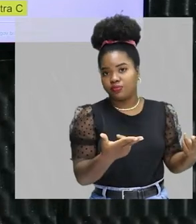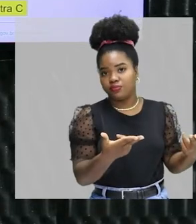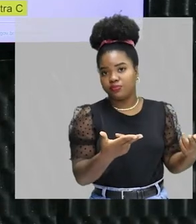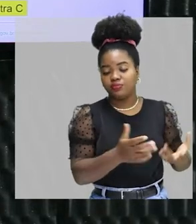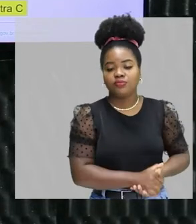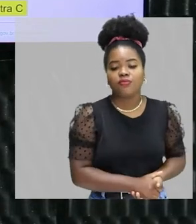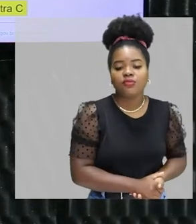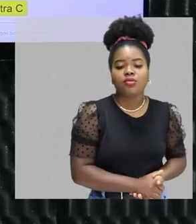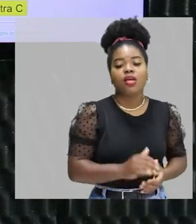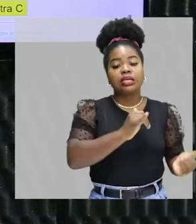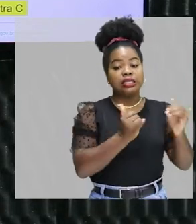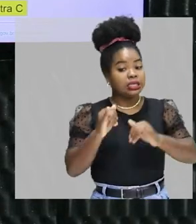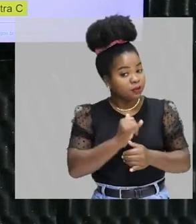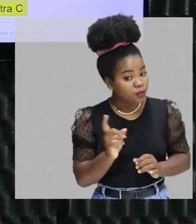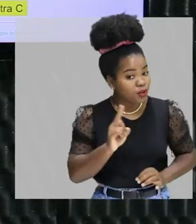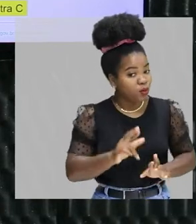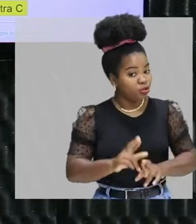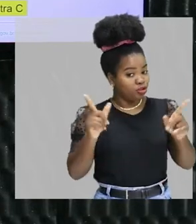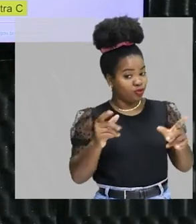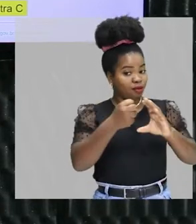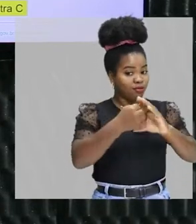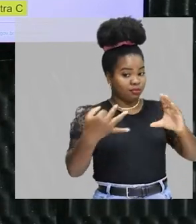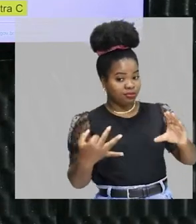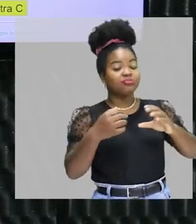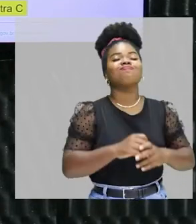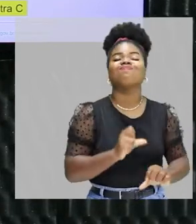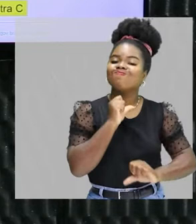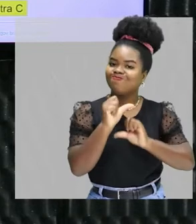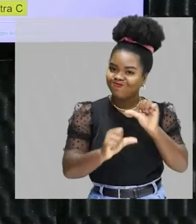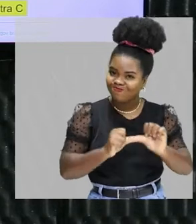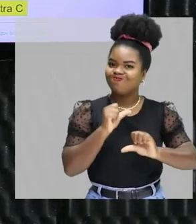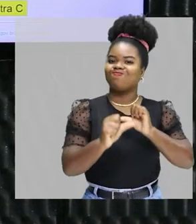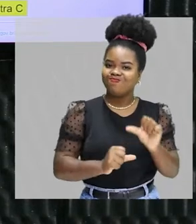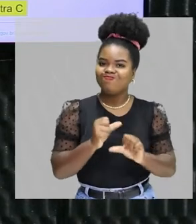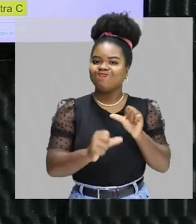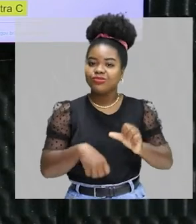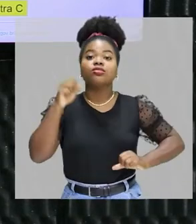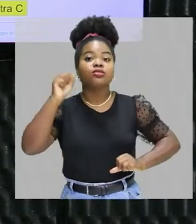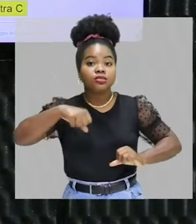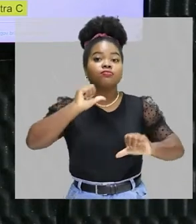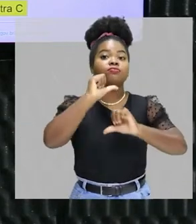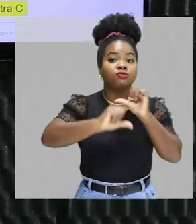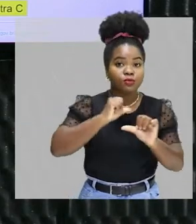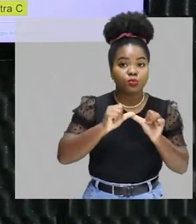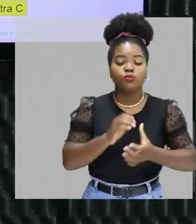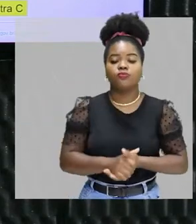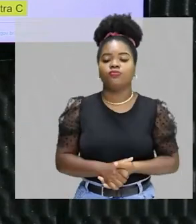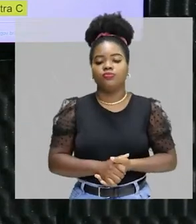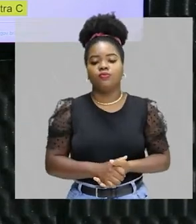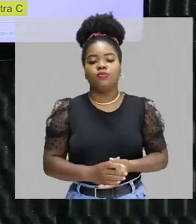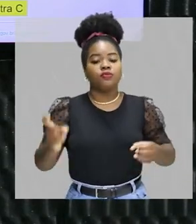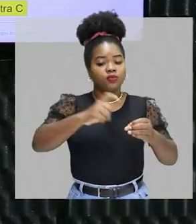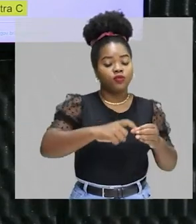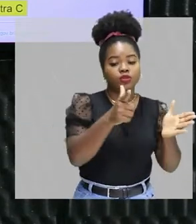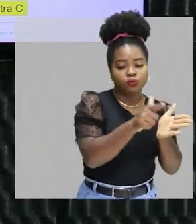papel. Processo químico, as características da matéria, sim, são alteradas. Então, voltando